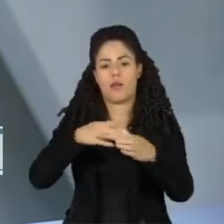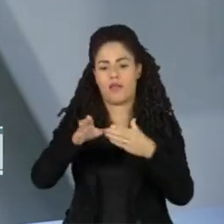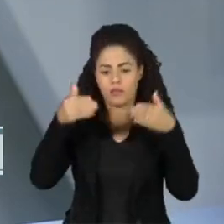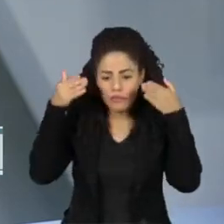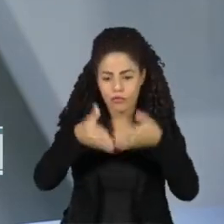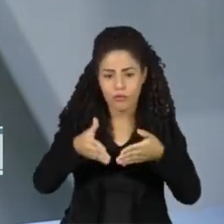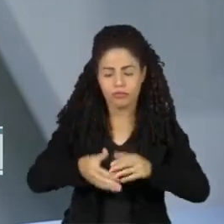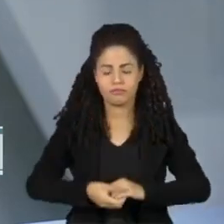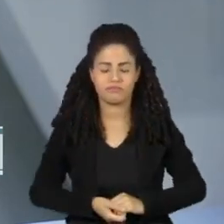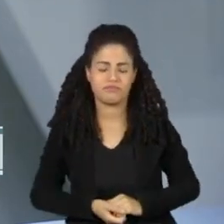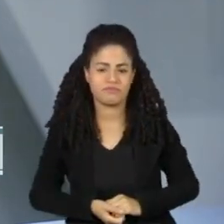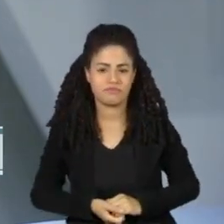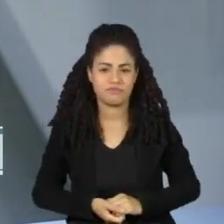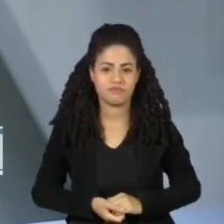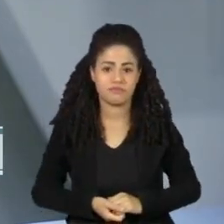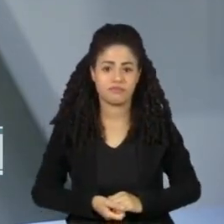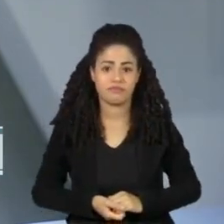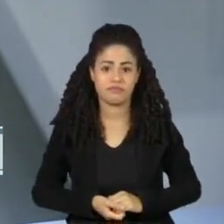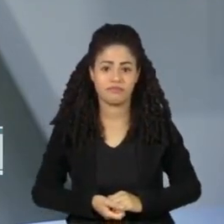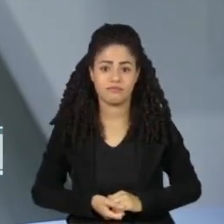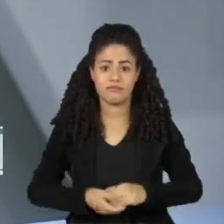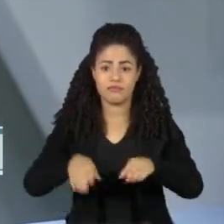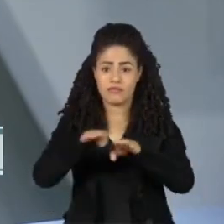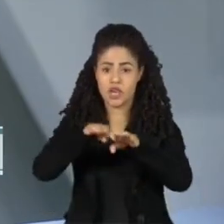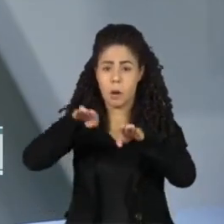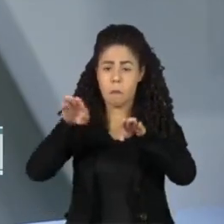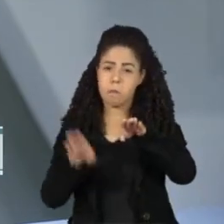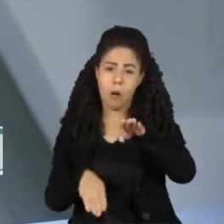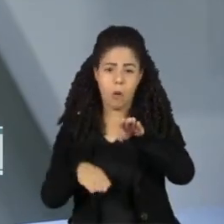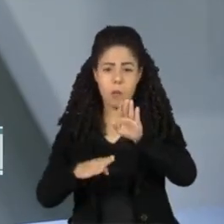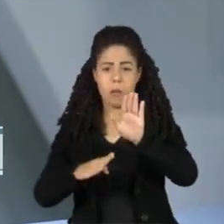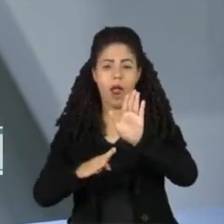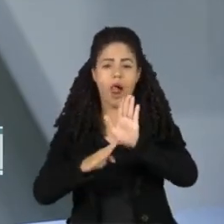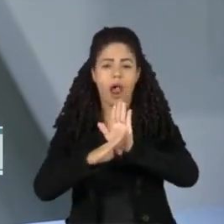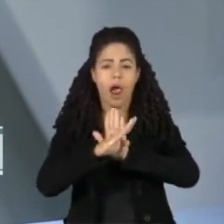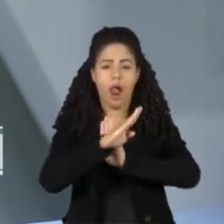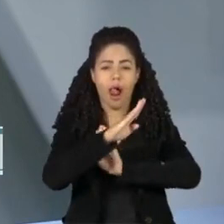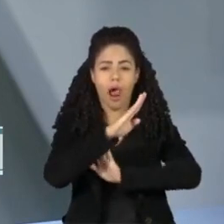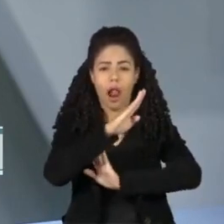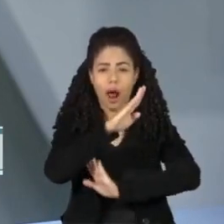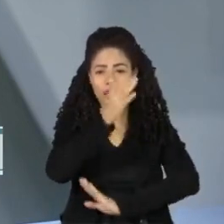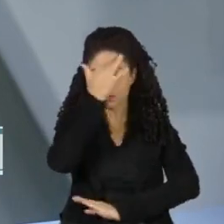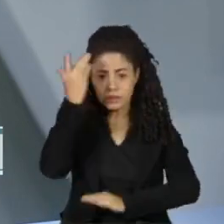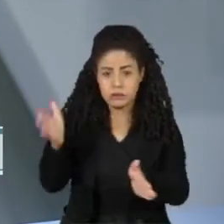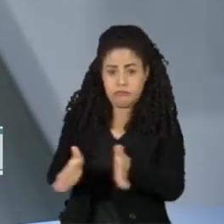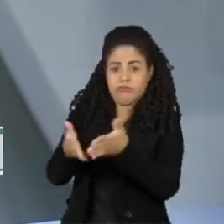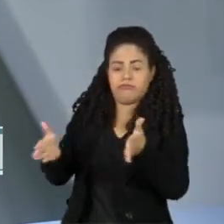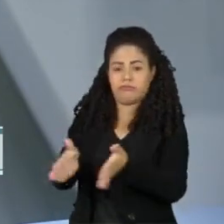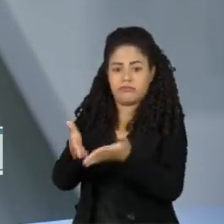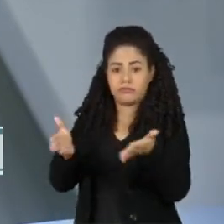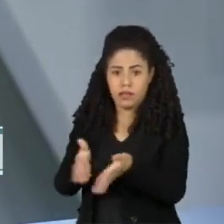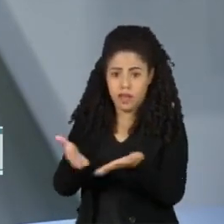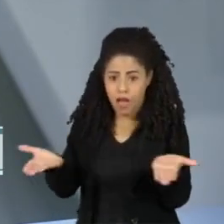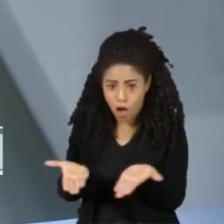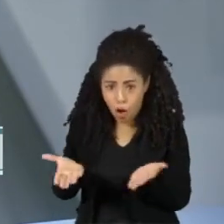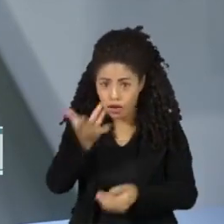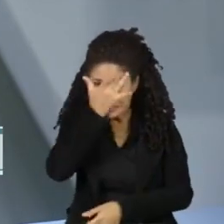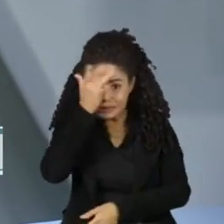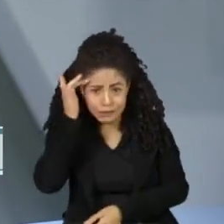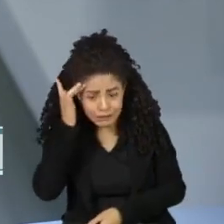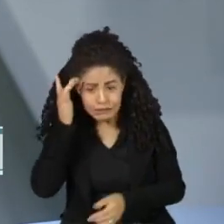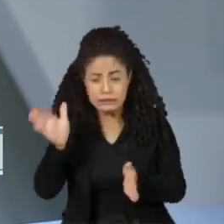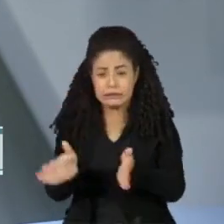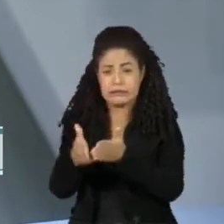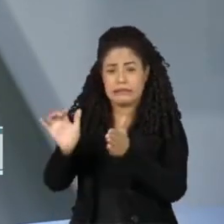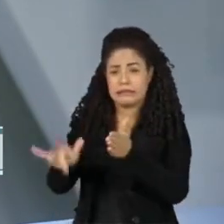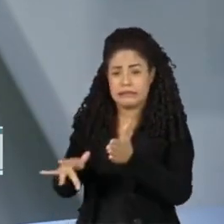O aumento da desigualdade jogou mais de 4 milhões de brasileiros na pobreza. A parcela da população com renda